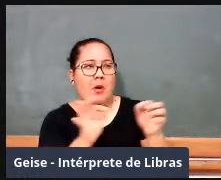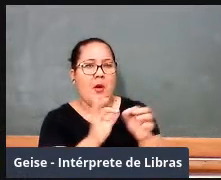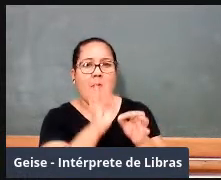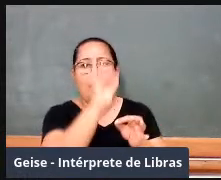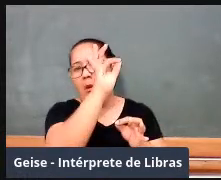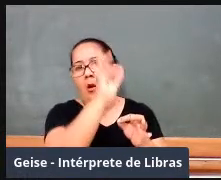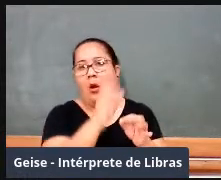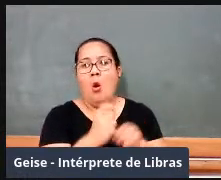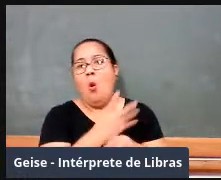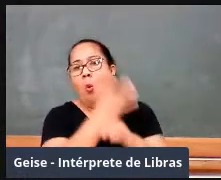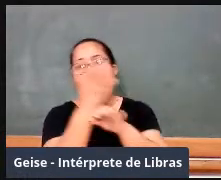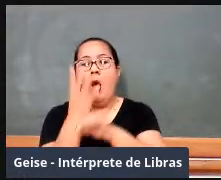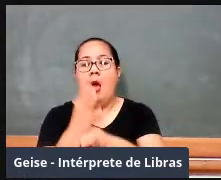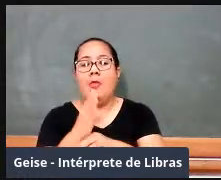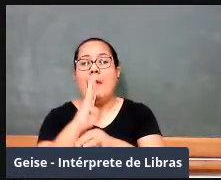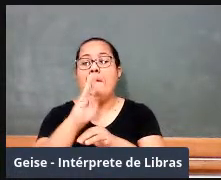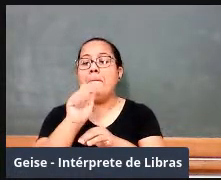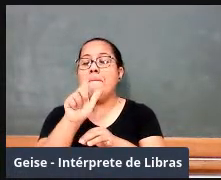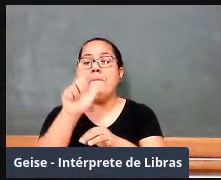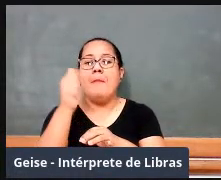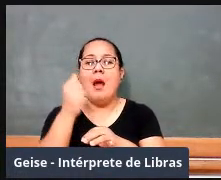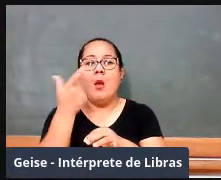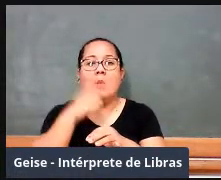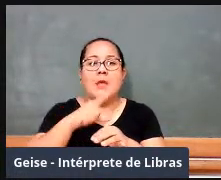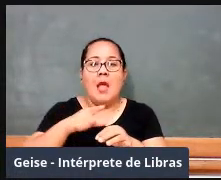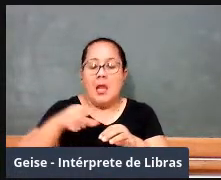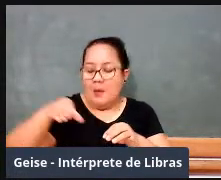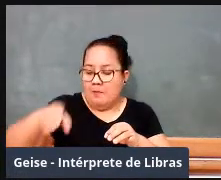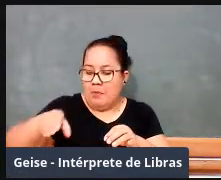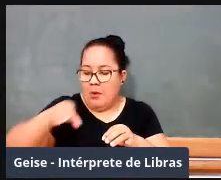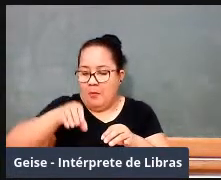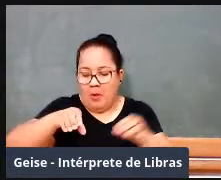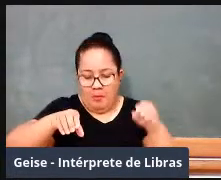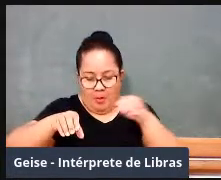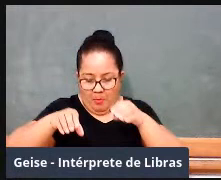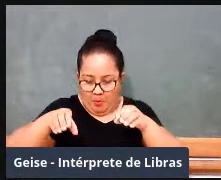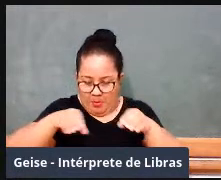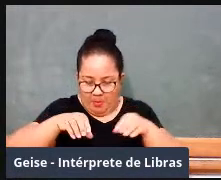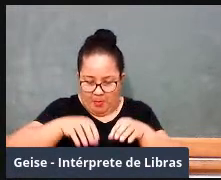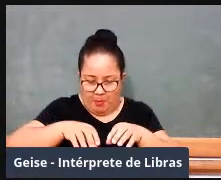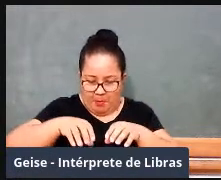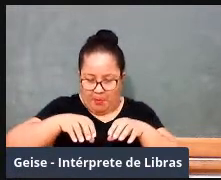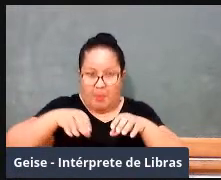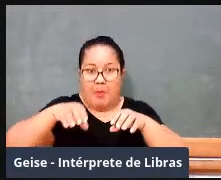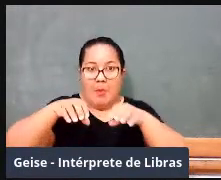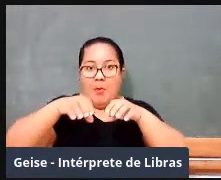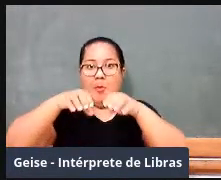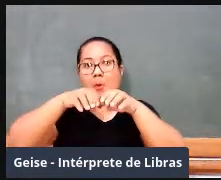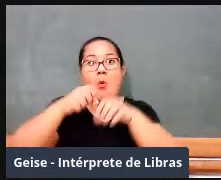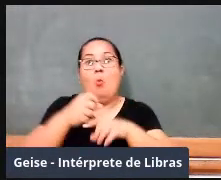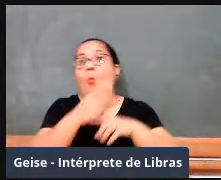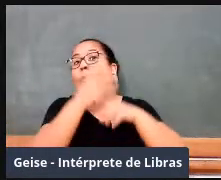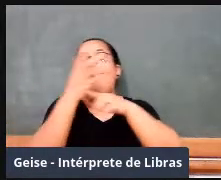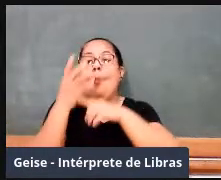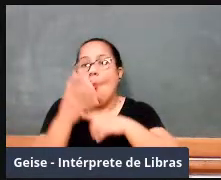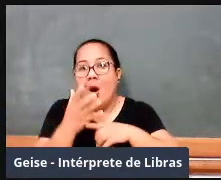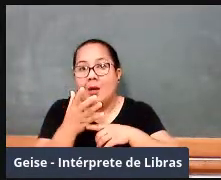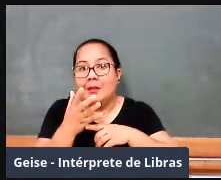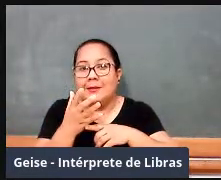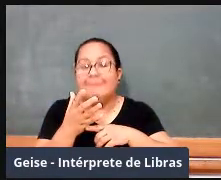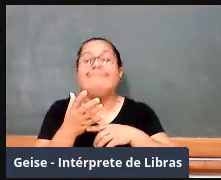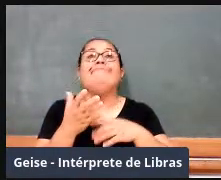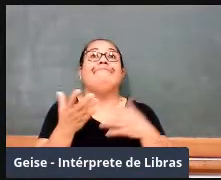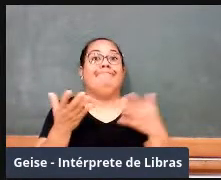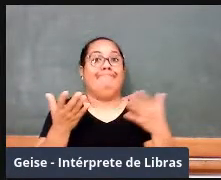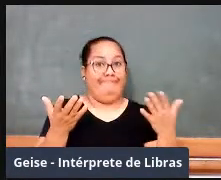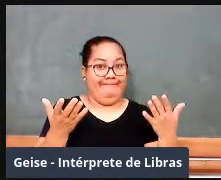quantas balas eu consigo empilhar de canhões? Ou, por outra, também apareciam problemas